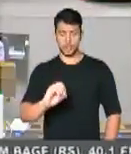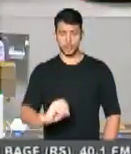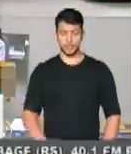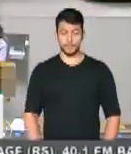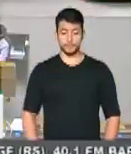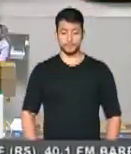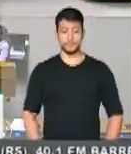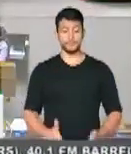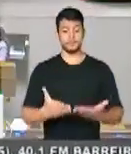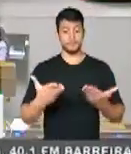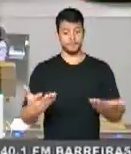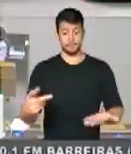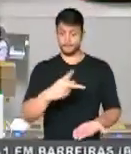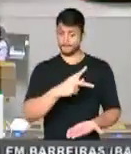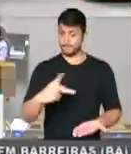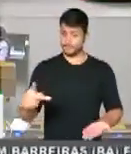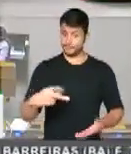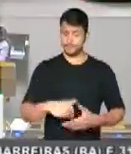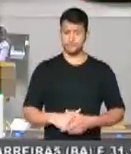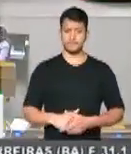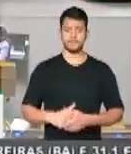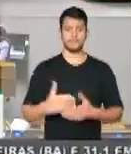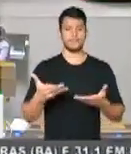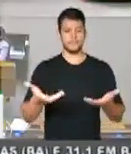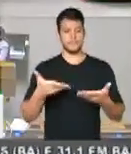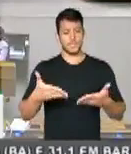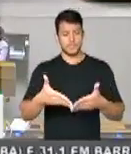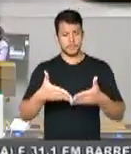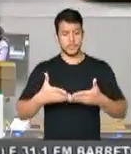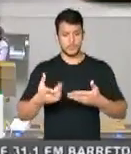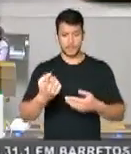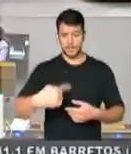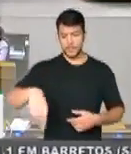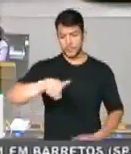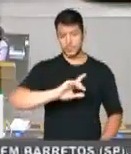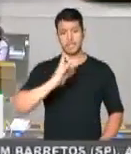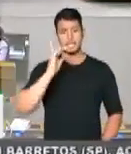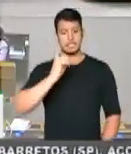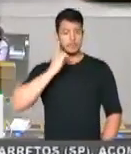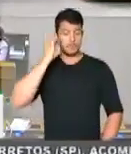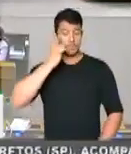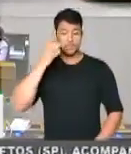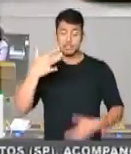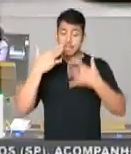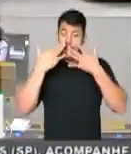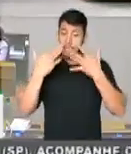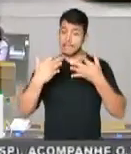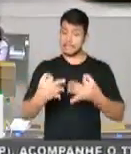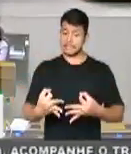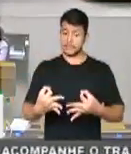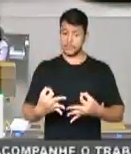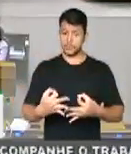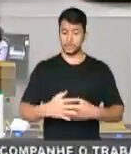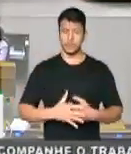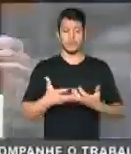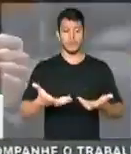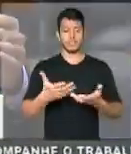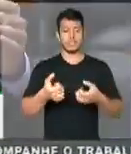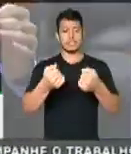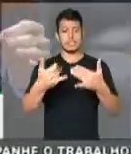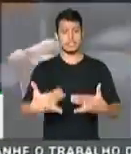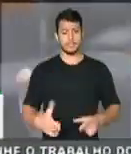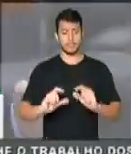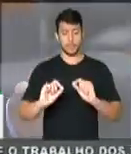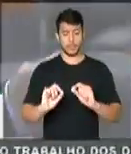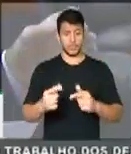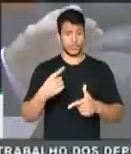Senhora Presidente, eu queria bastante atenção dos deputados e deputadas nessa casa, que eu queria fazer um comentário sobre um